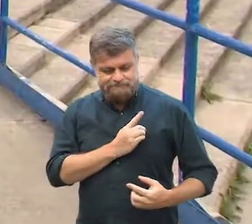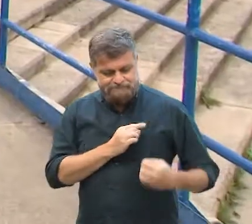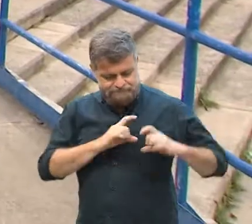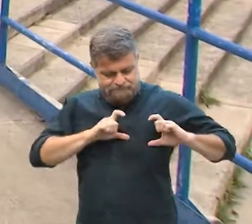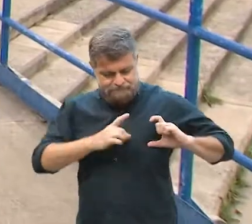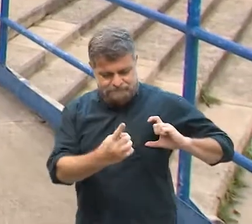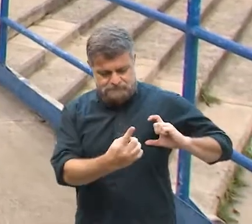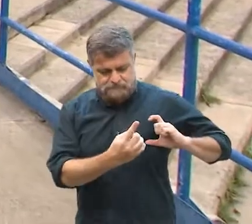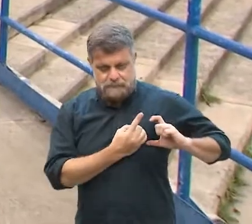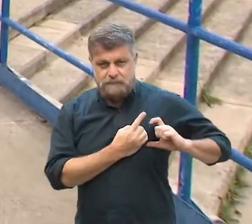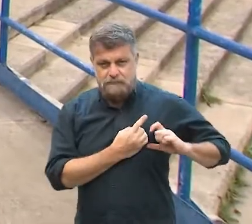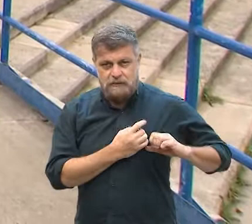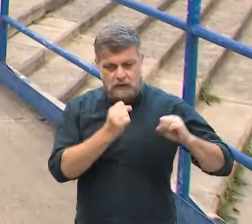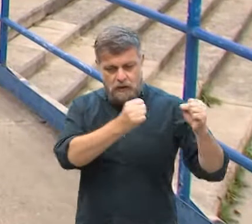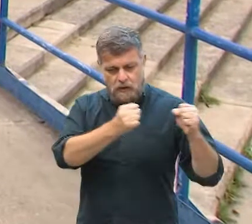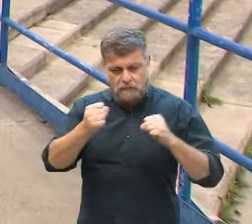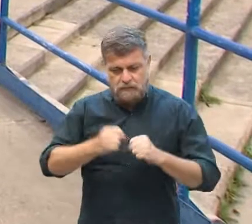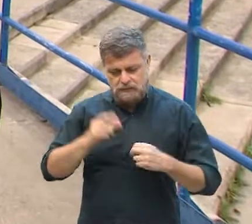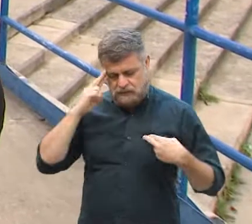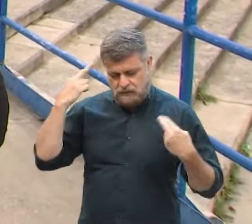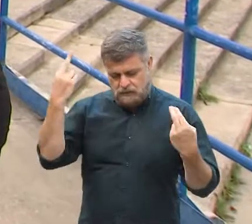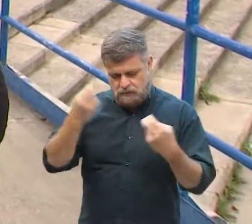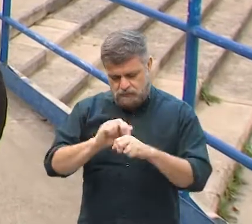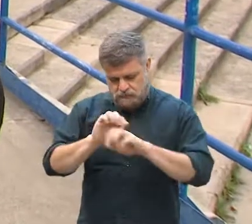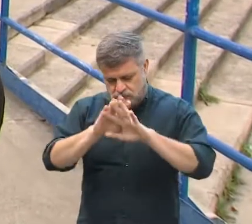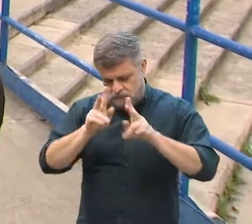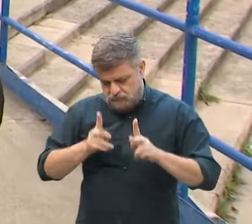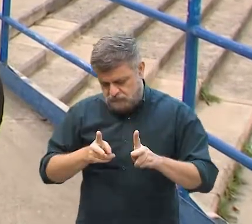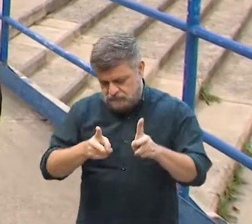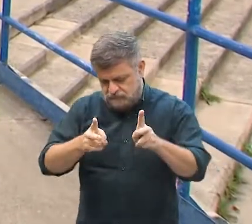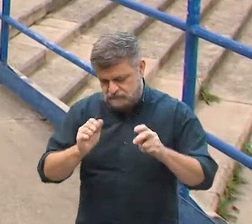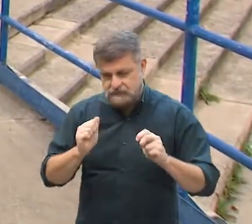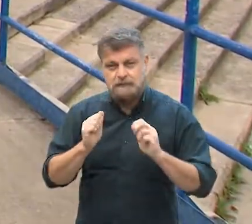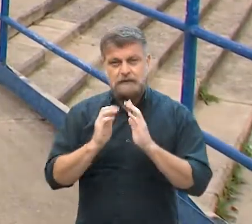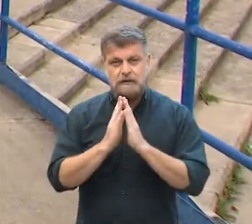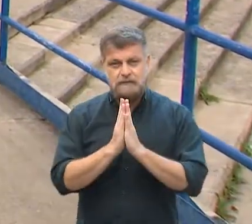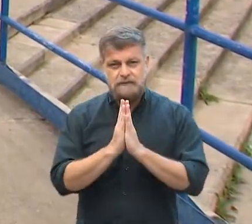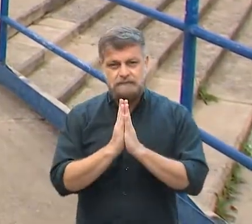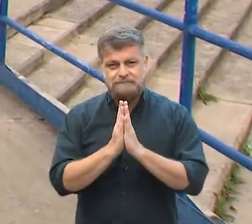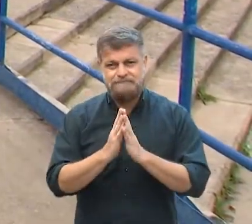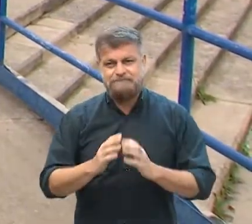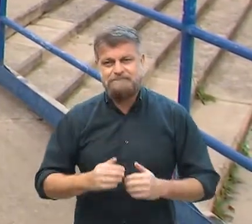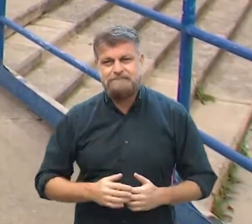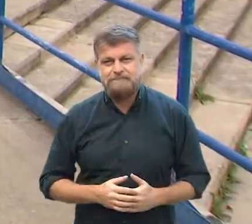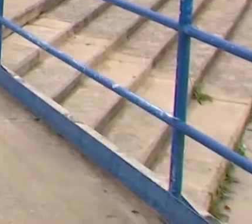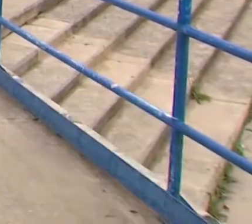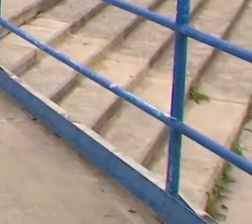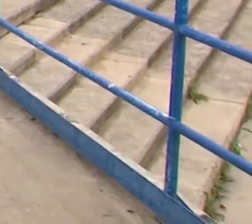Este é reino, poder e a glória para sempre. Amém. Amém.